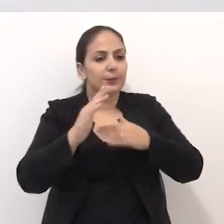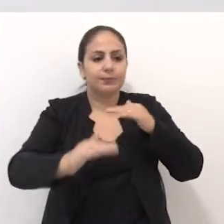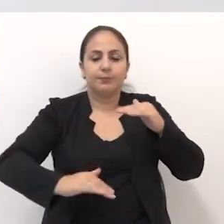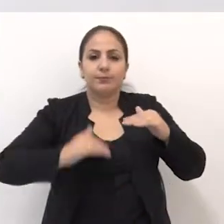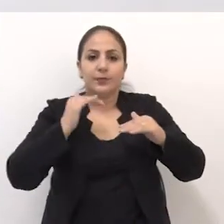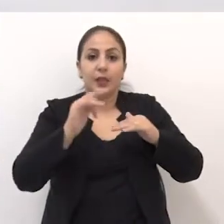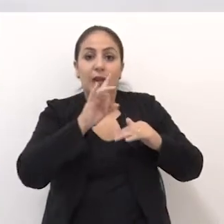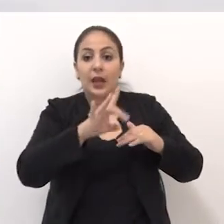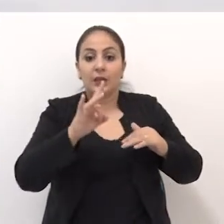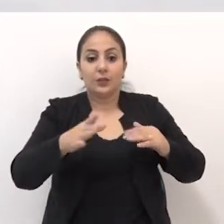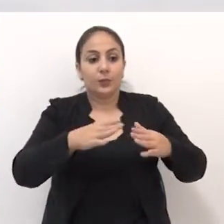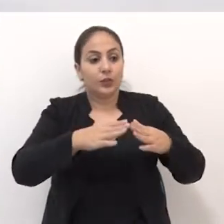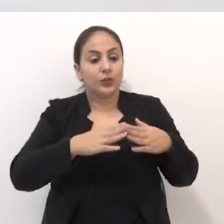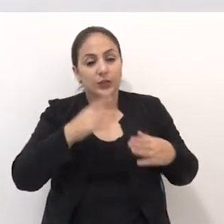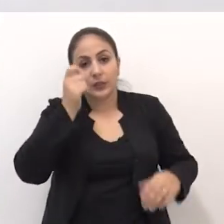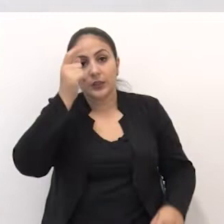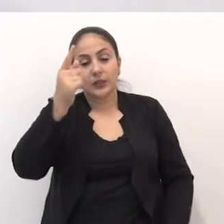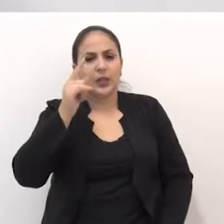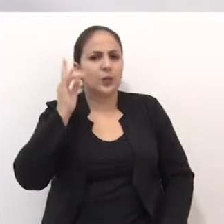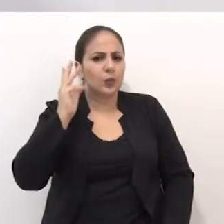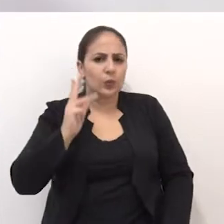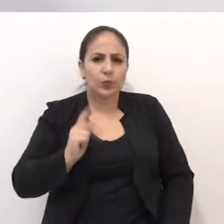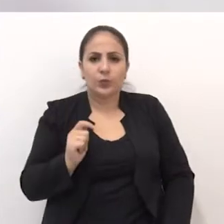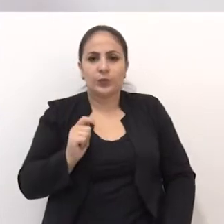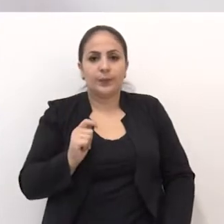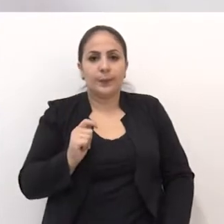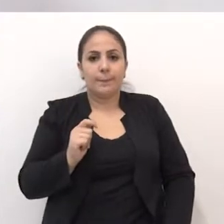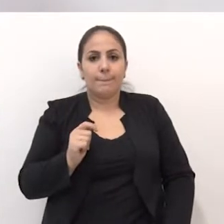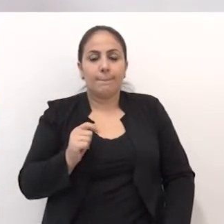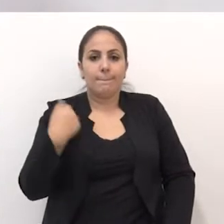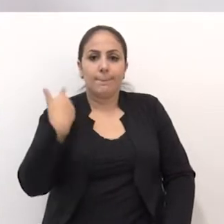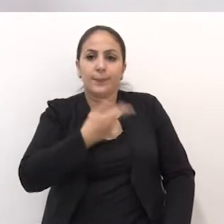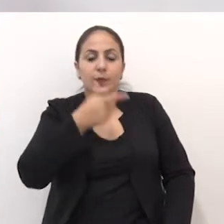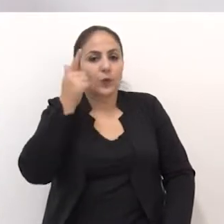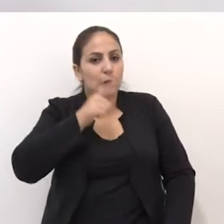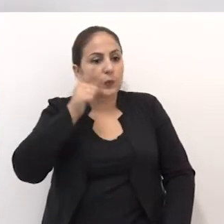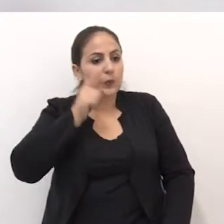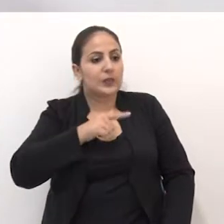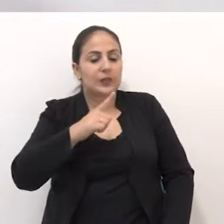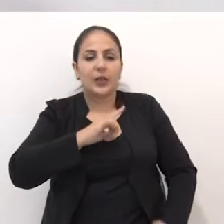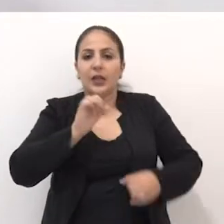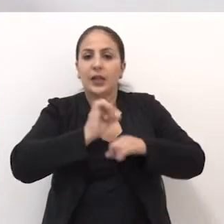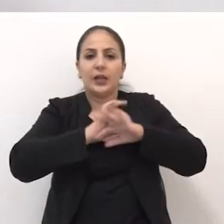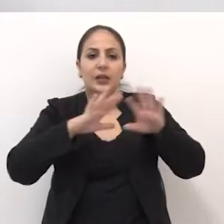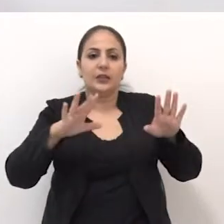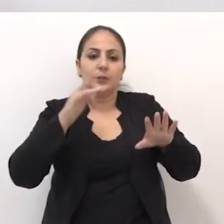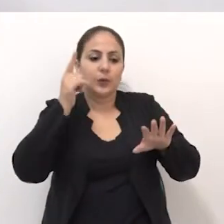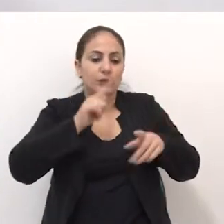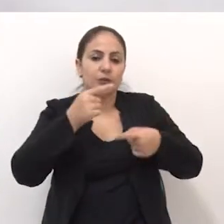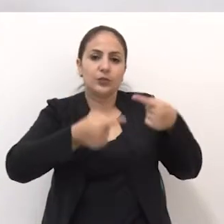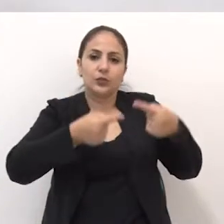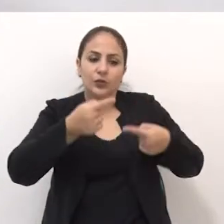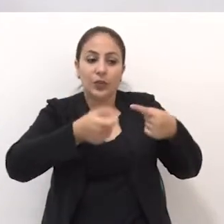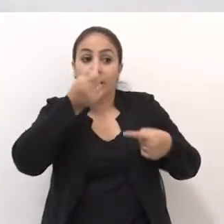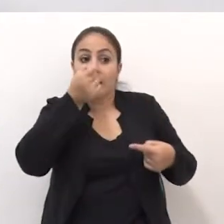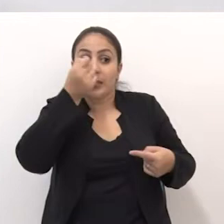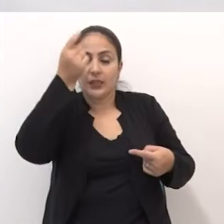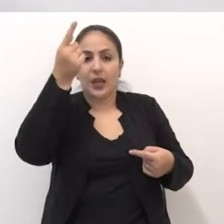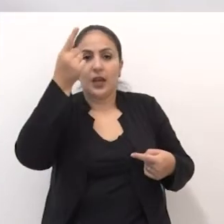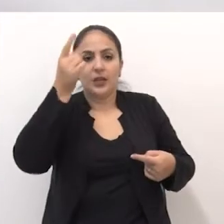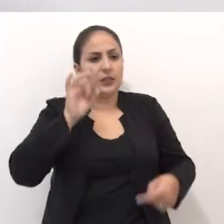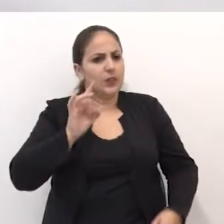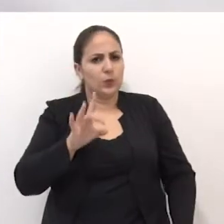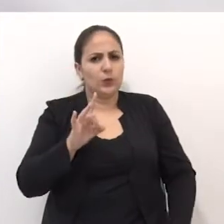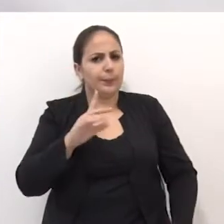cada um defendendo suas ideias, o seu eleitorado, mas que a gente tenha serenidade em discutir ideias, e não